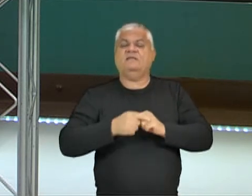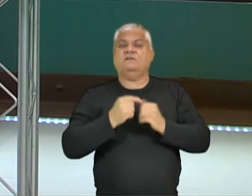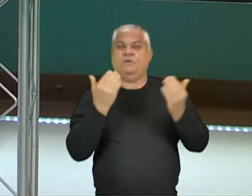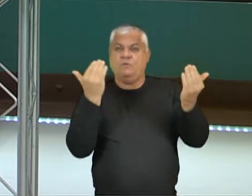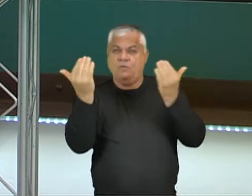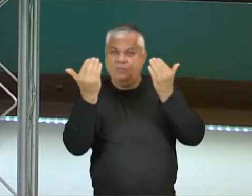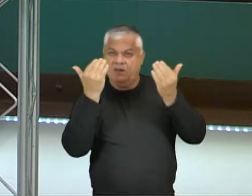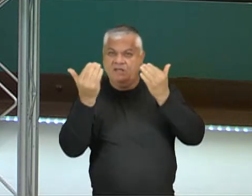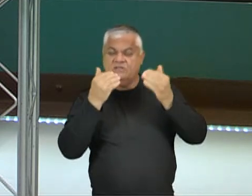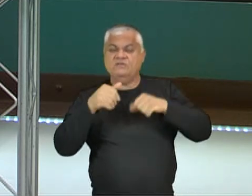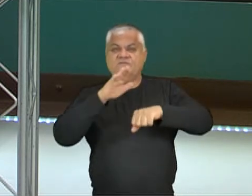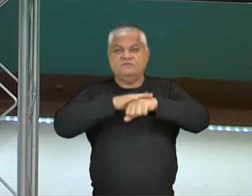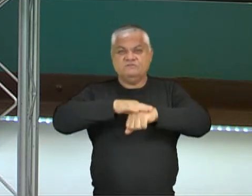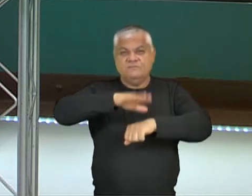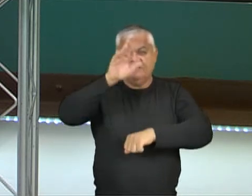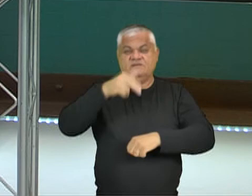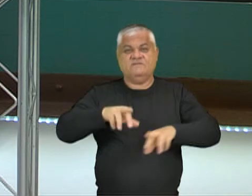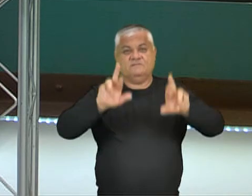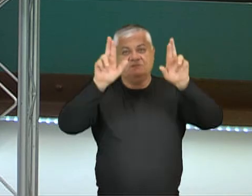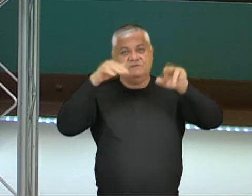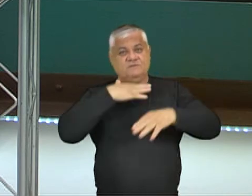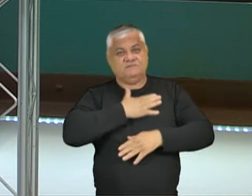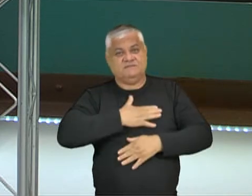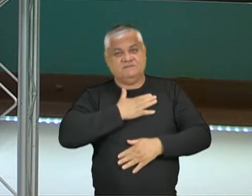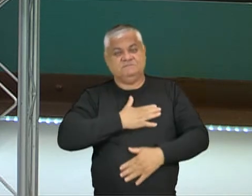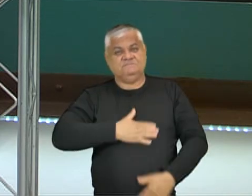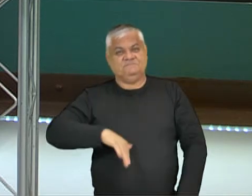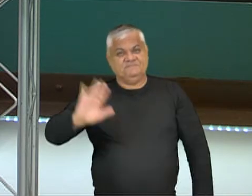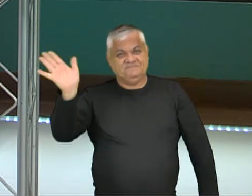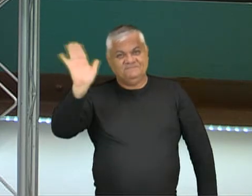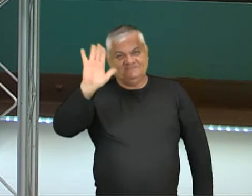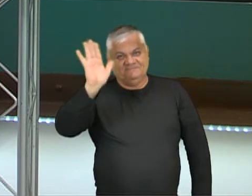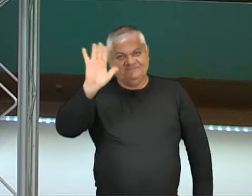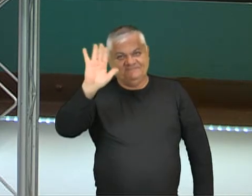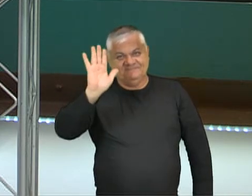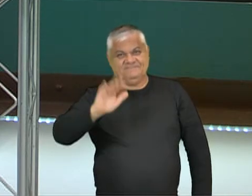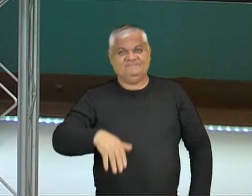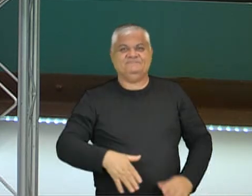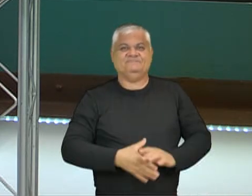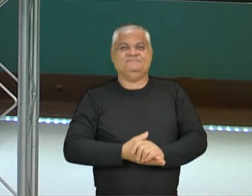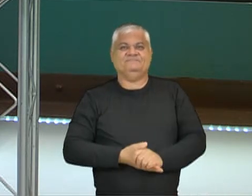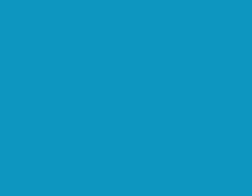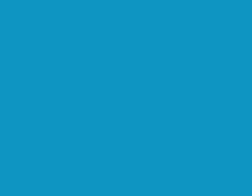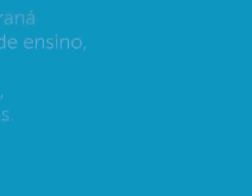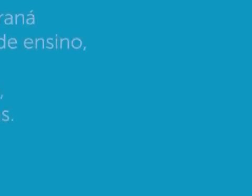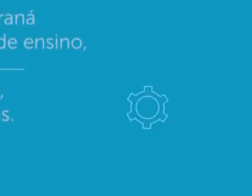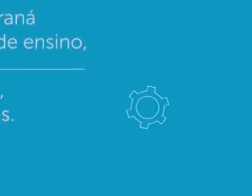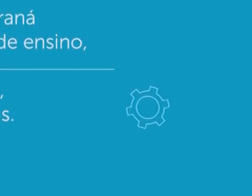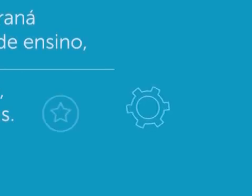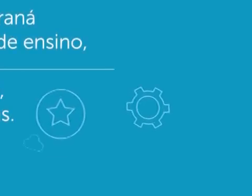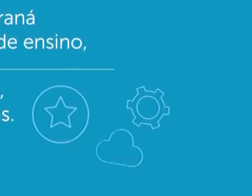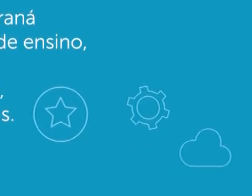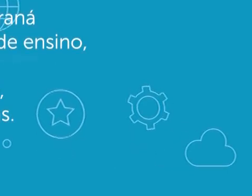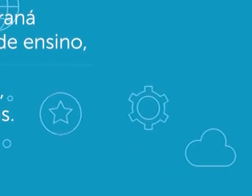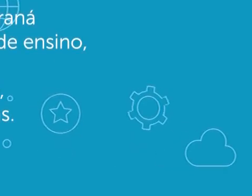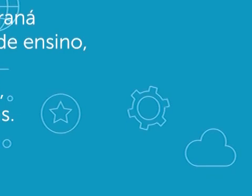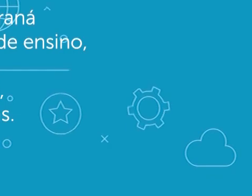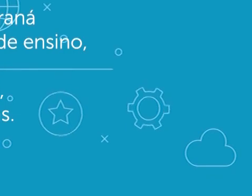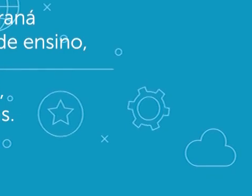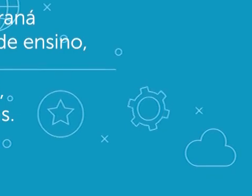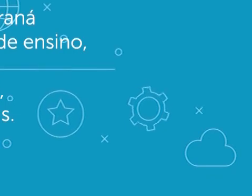comparativas e superlativas. Espero que vocês tenham gostado e até breve. Tchau, tchau,